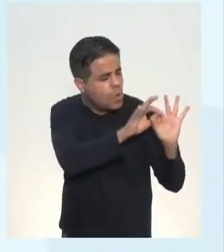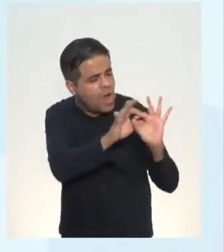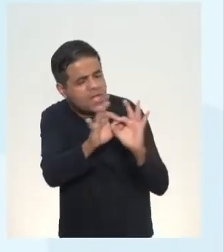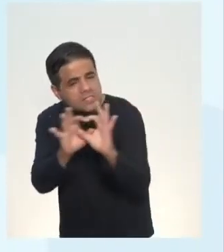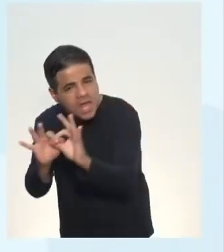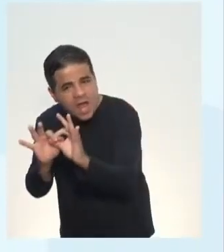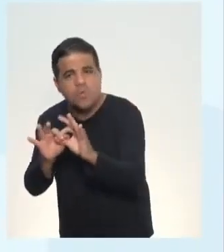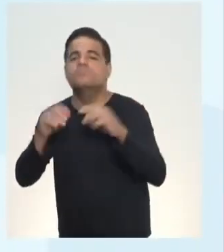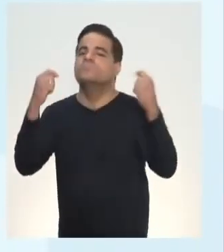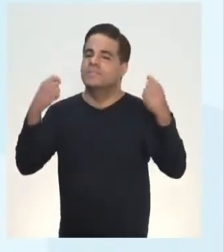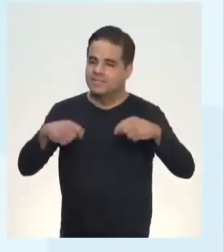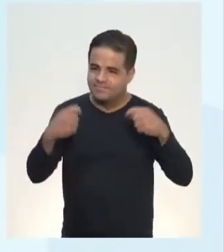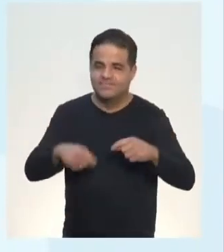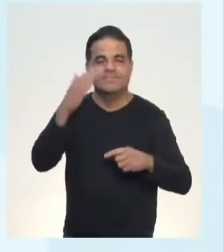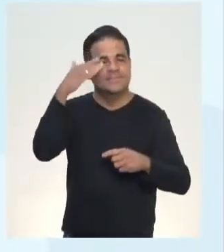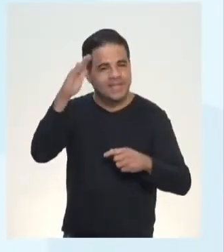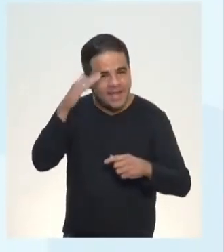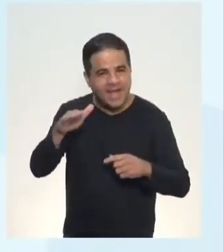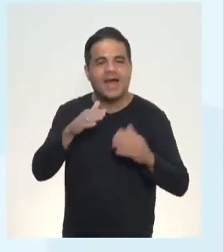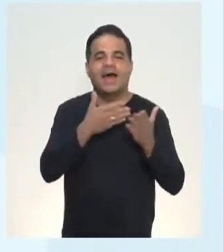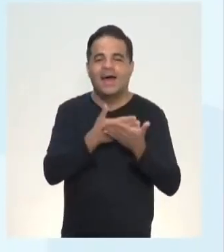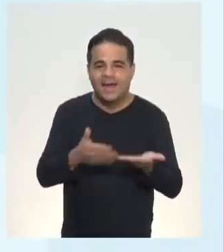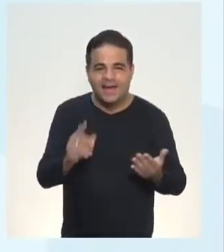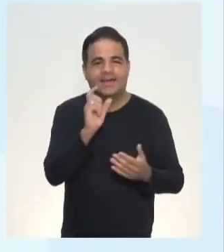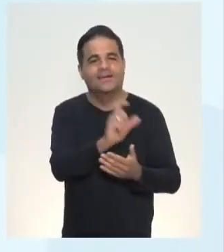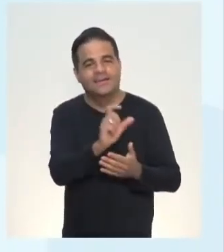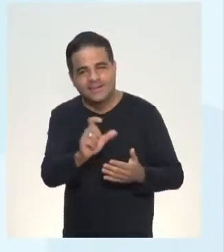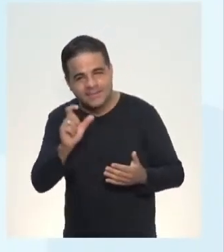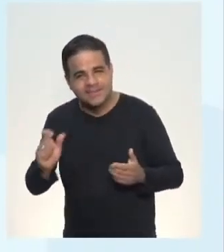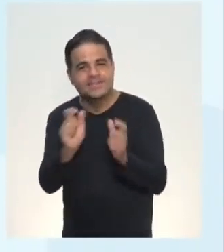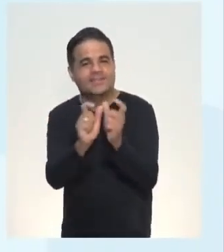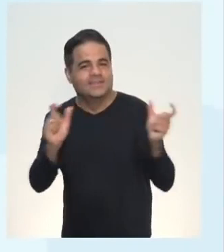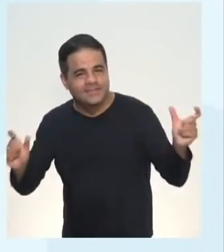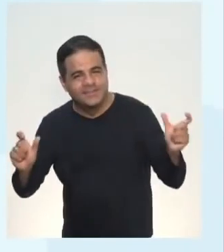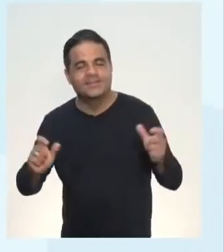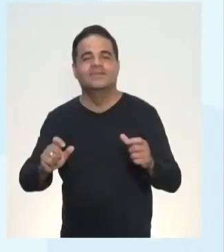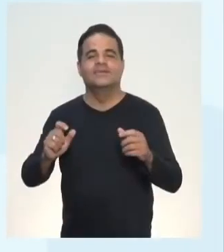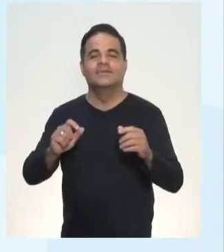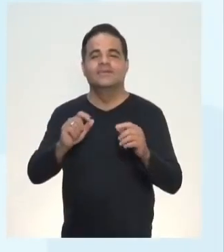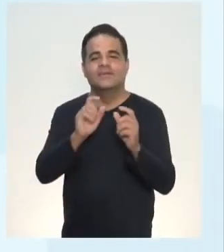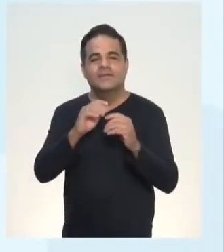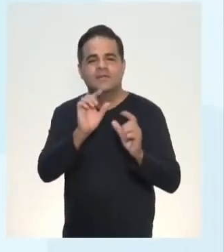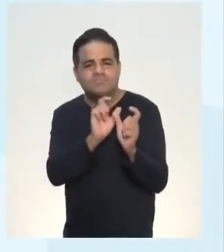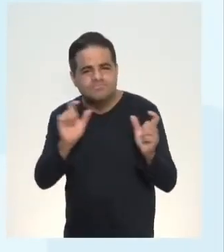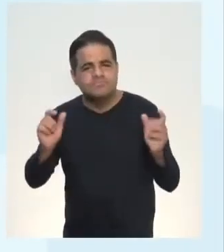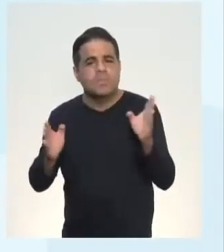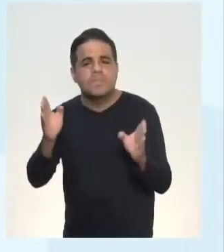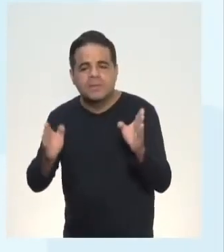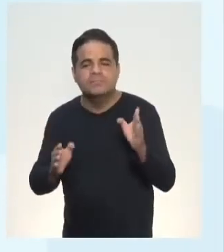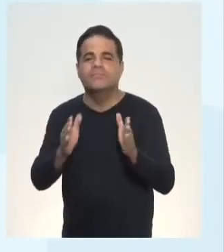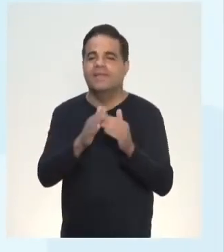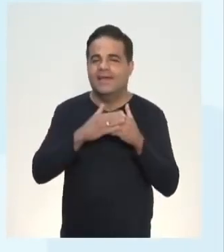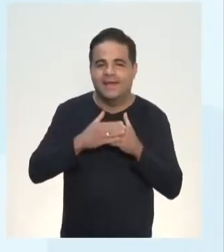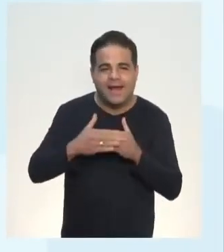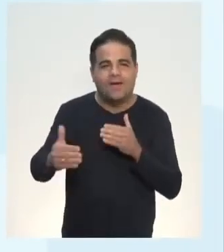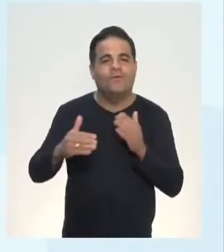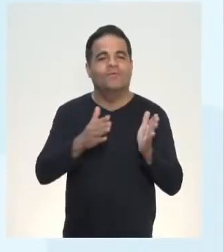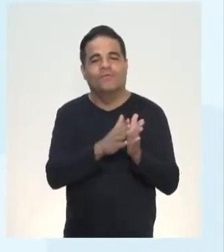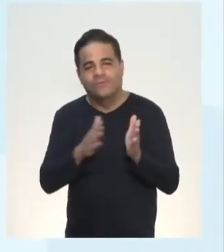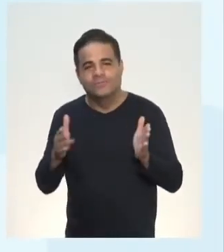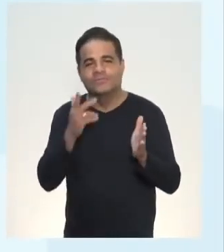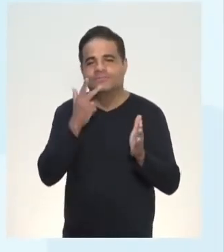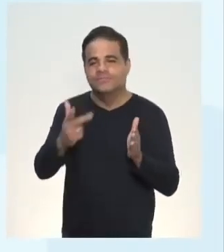devemos entender como a ligação entre as palavras, frases, orações e períodos. E aqui vem,